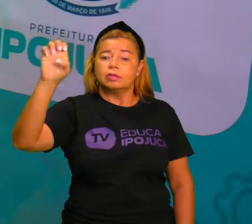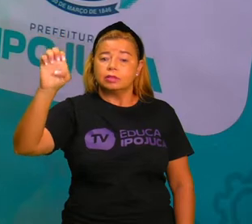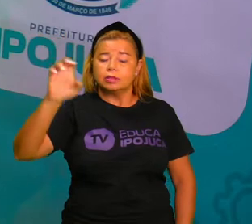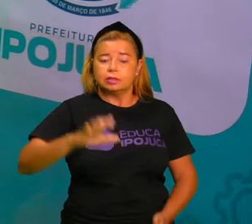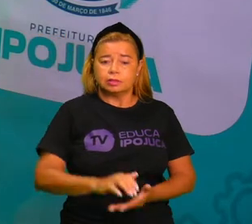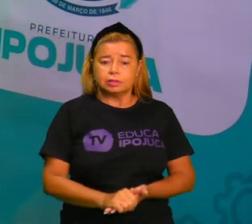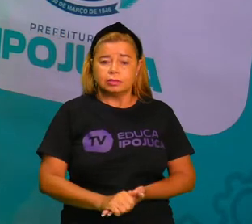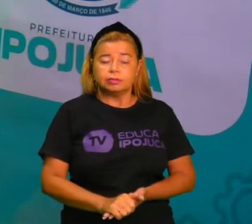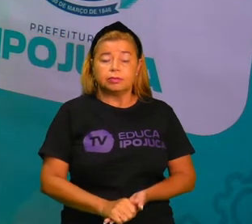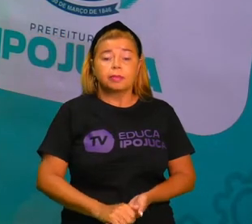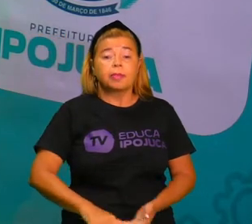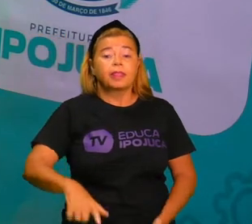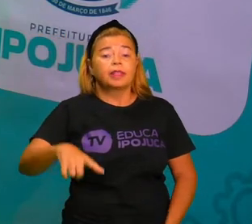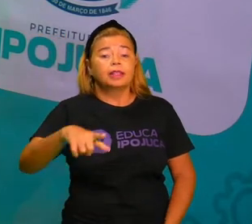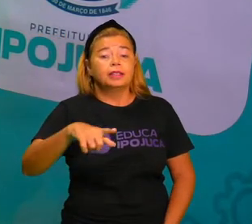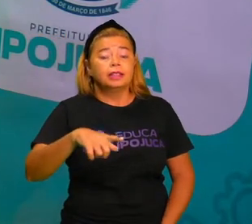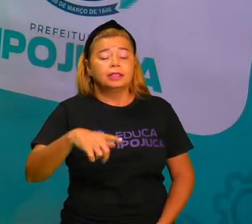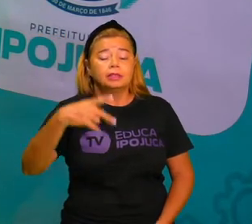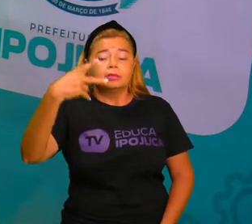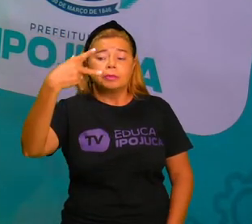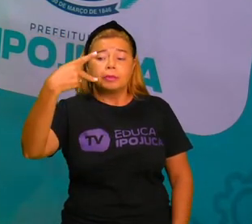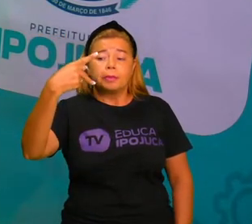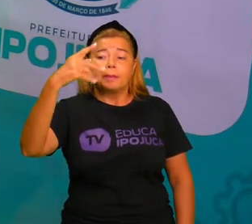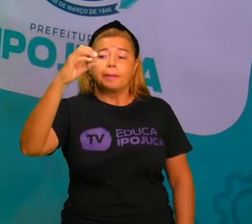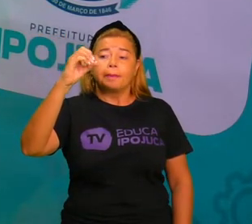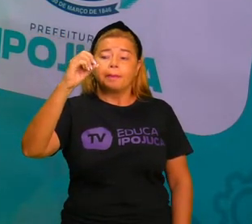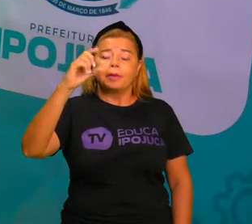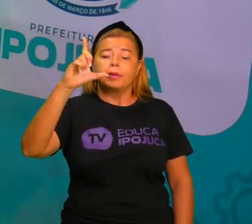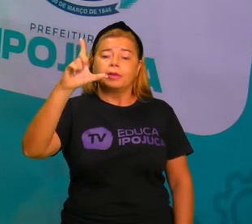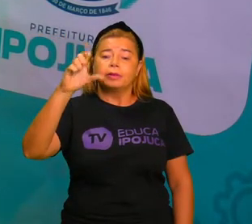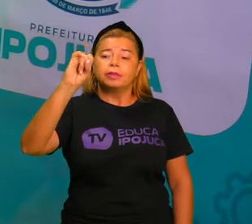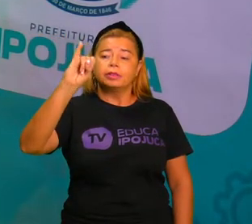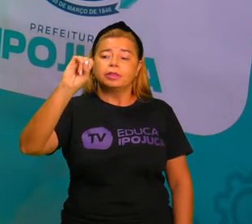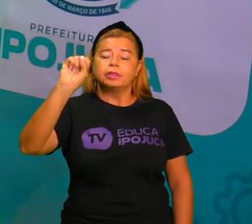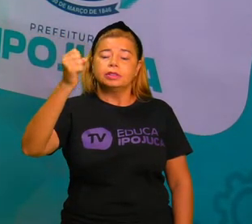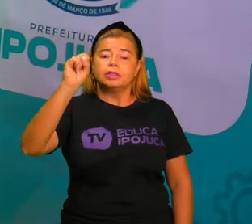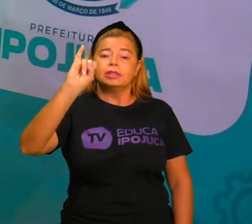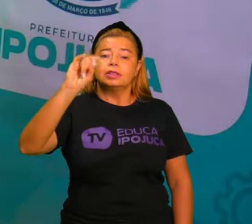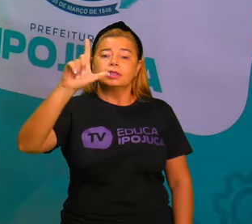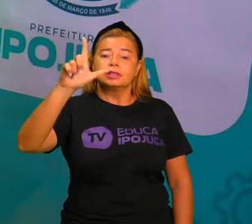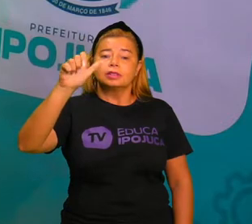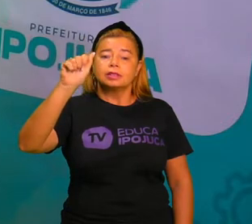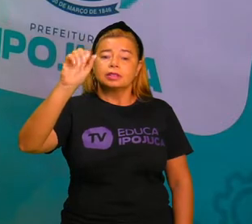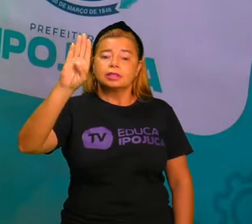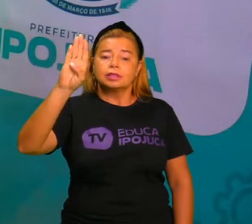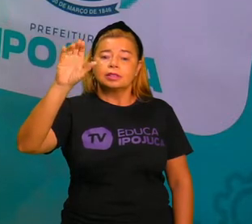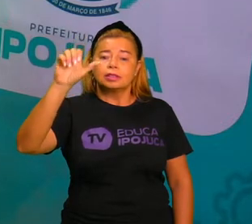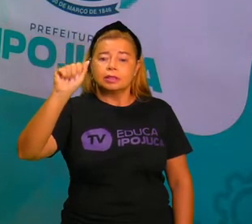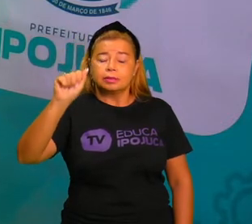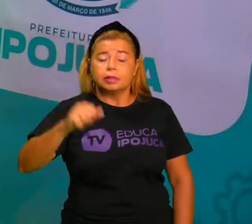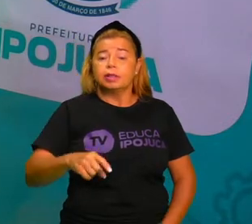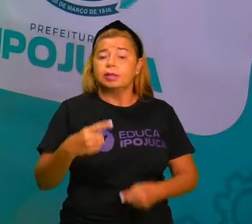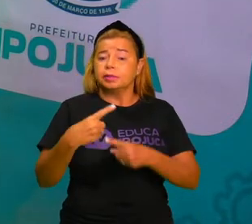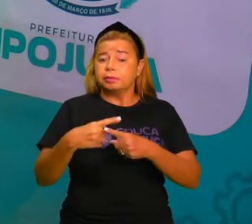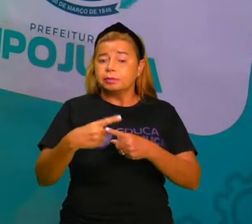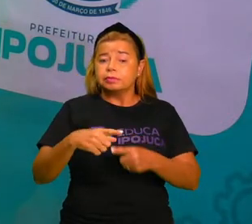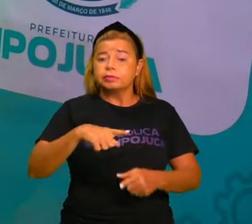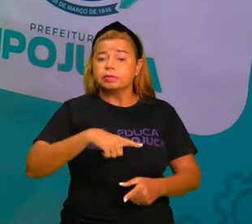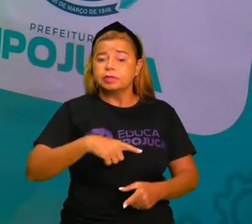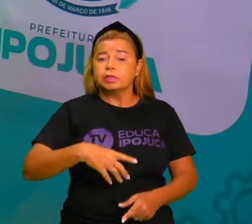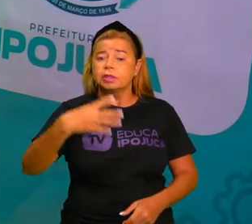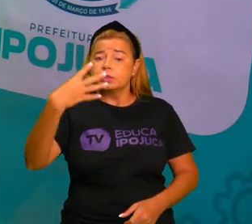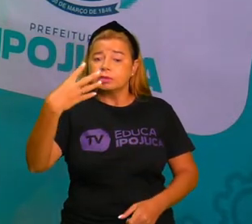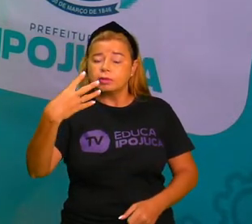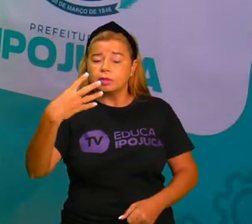porque ela tem mais de quatro sílabas. Compreendido? Então, veja como é fácil. Então, vamos